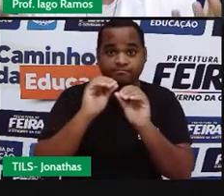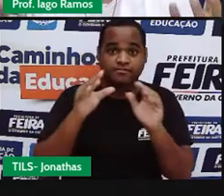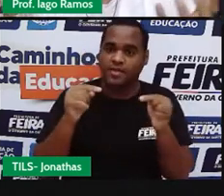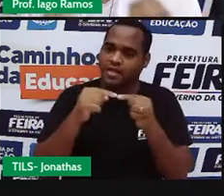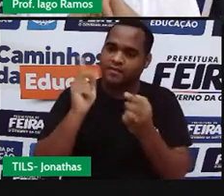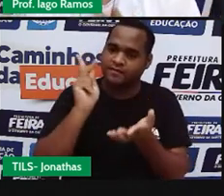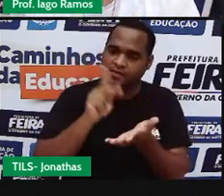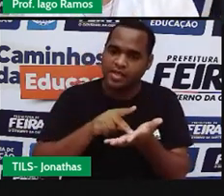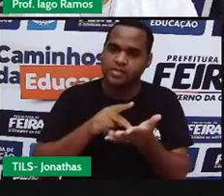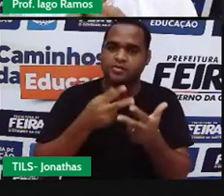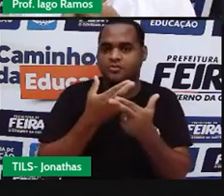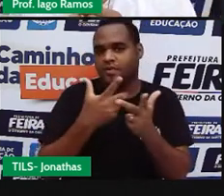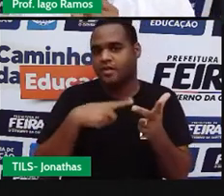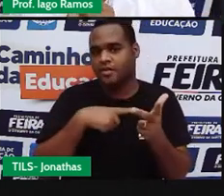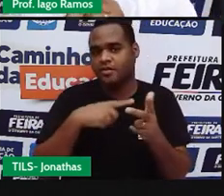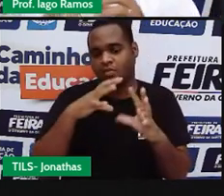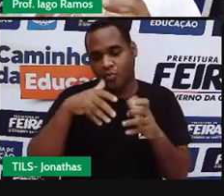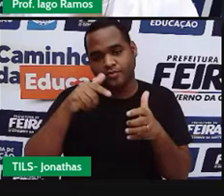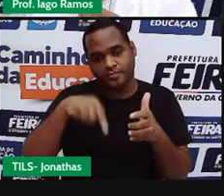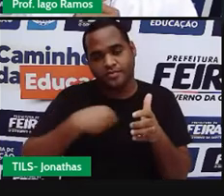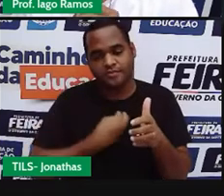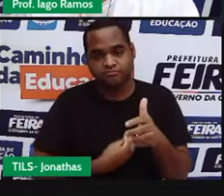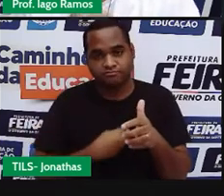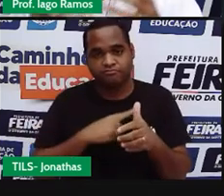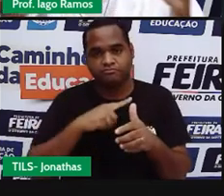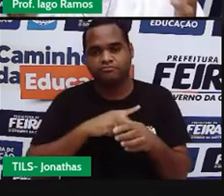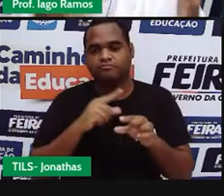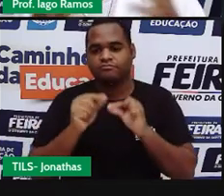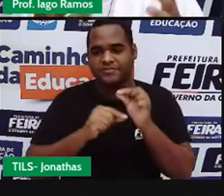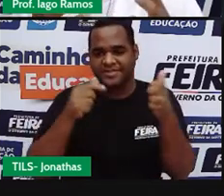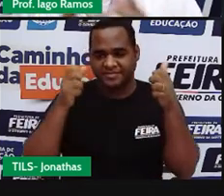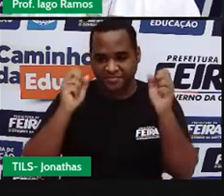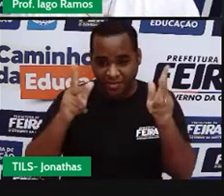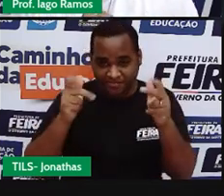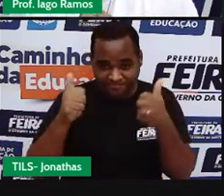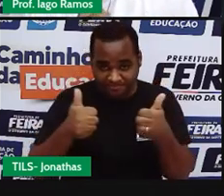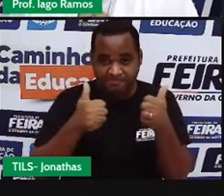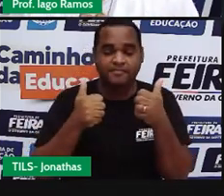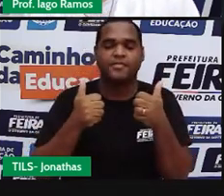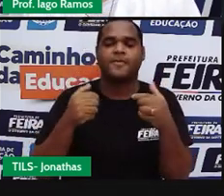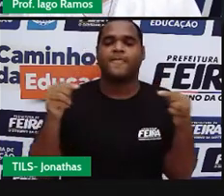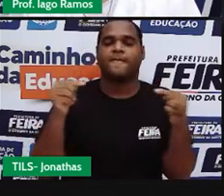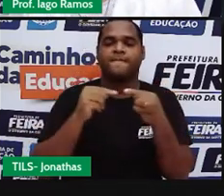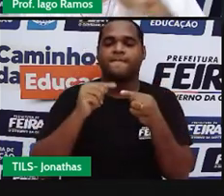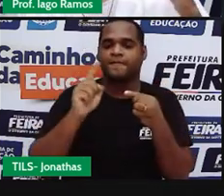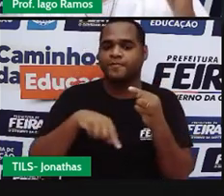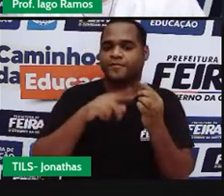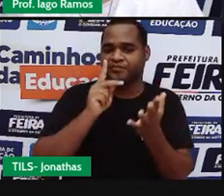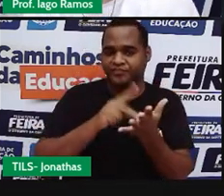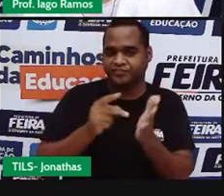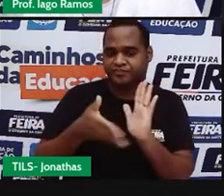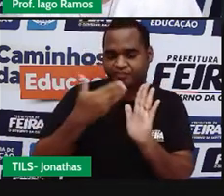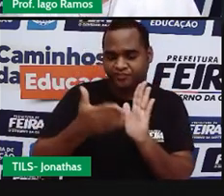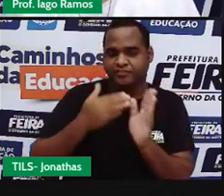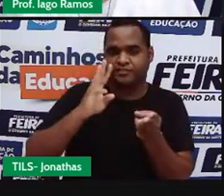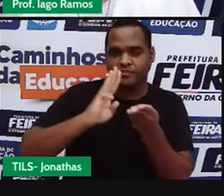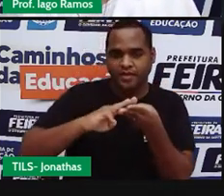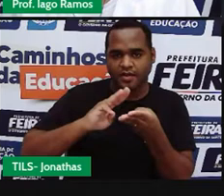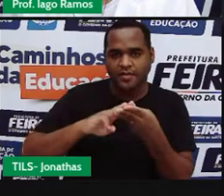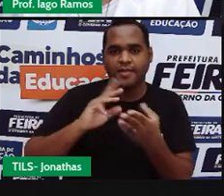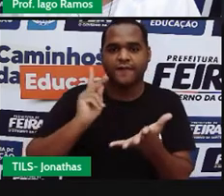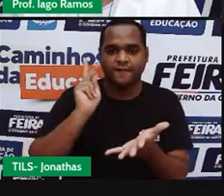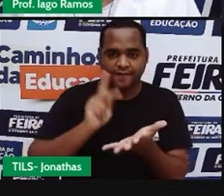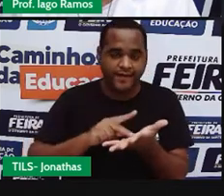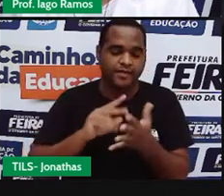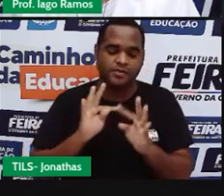mundo real, nesse mundo que a gente vive, tá bom? Essa situação, né? Ela tá lá no livro de matemática, realidade